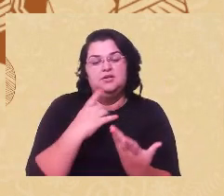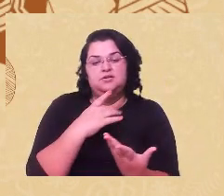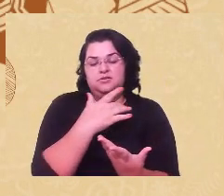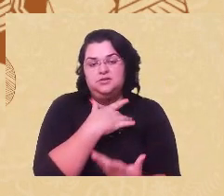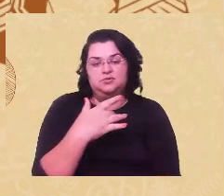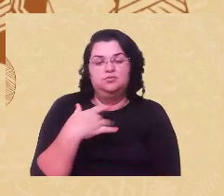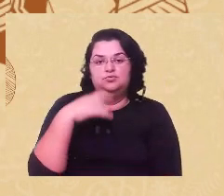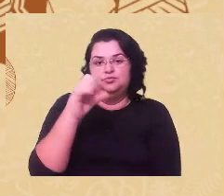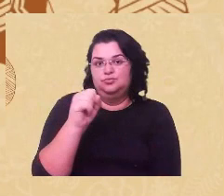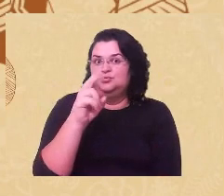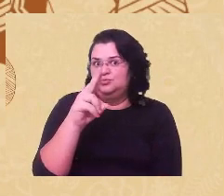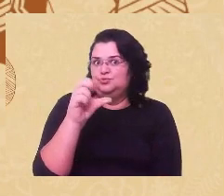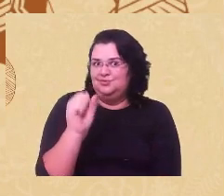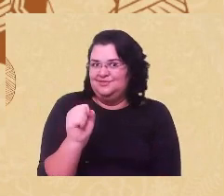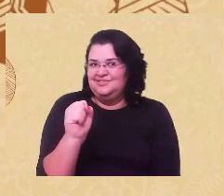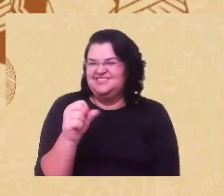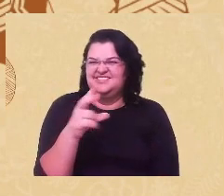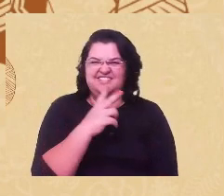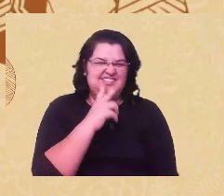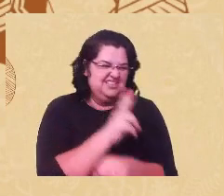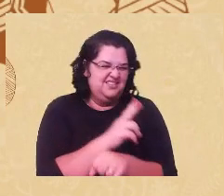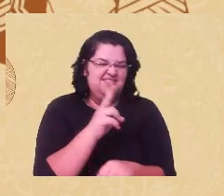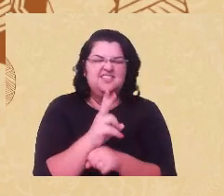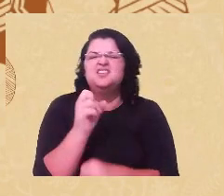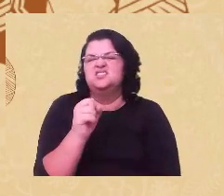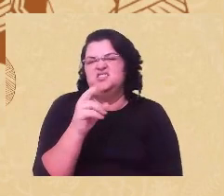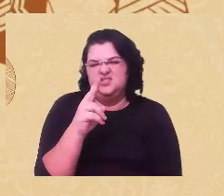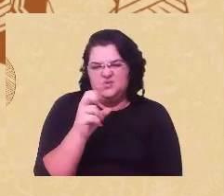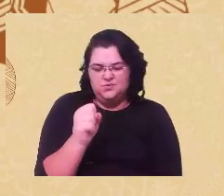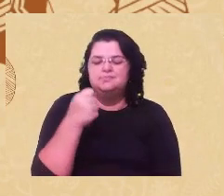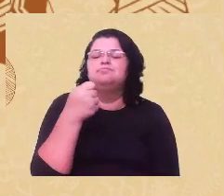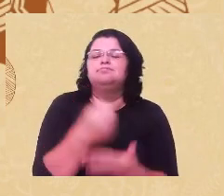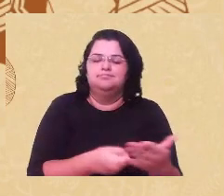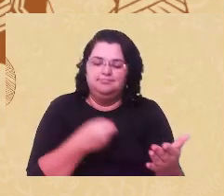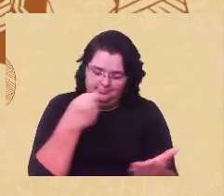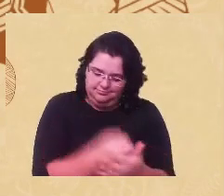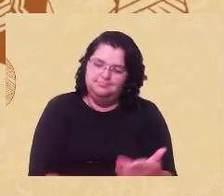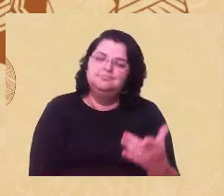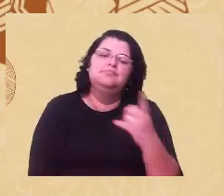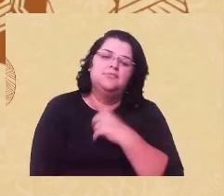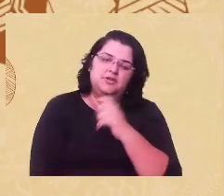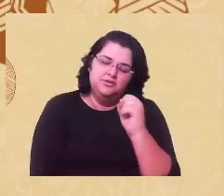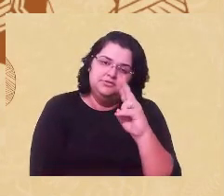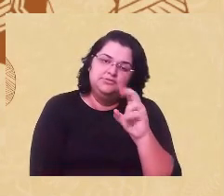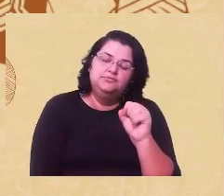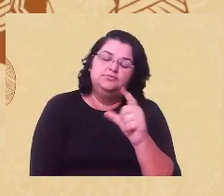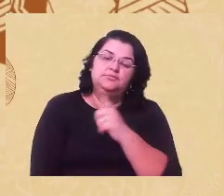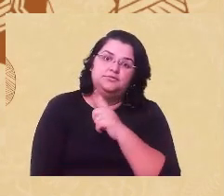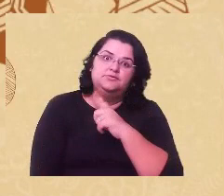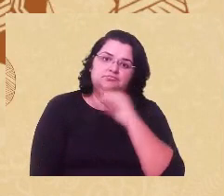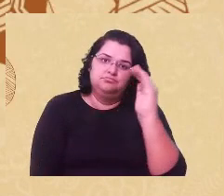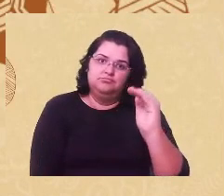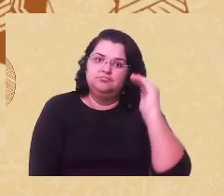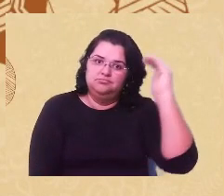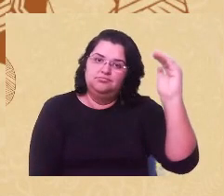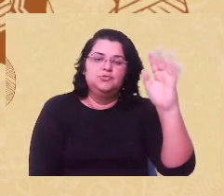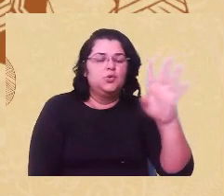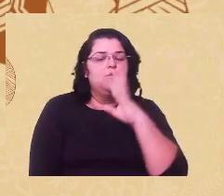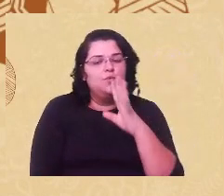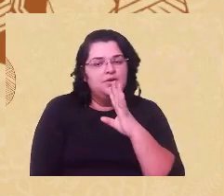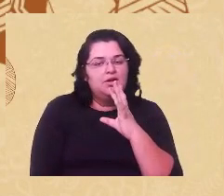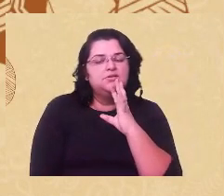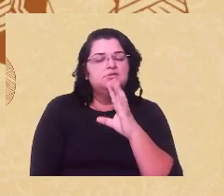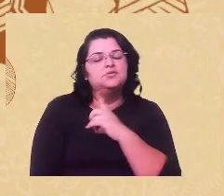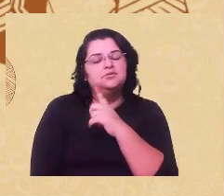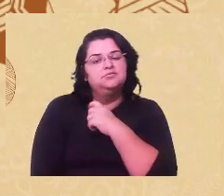né? A gente defende o SUS, seguimos defendendo e esse SUS também que é o tópico, né? Esse SUS que reconhece uma paridade